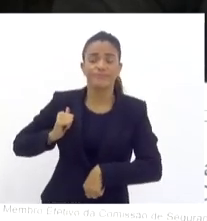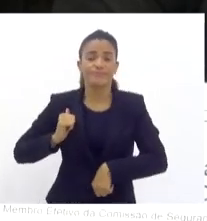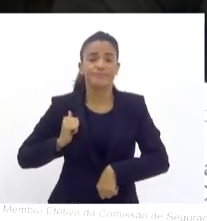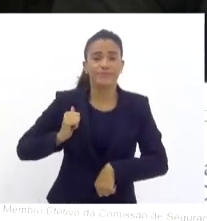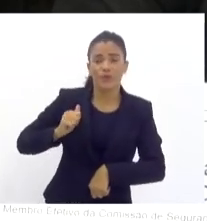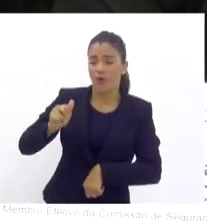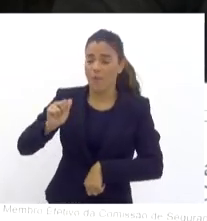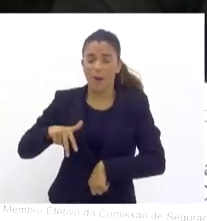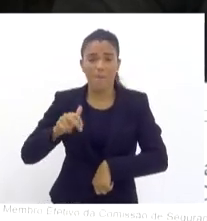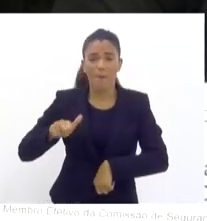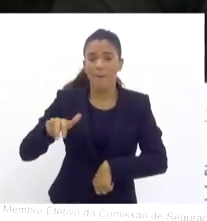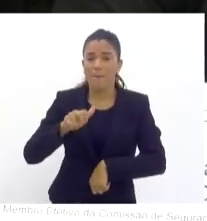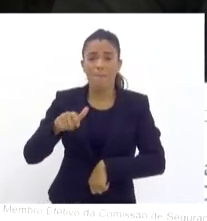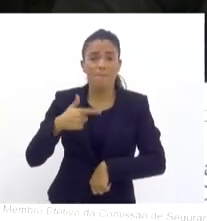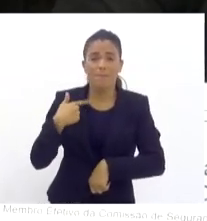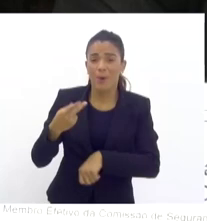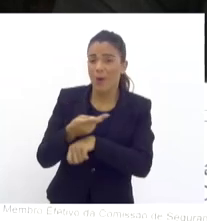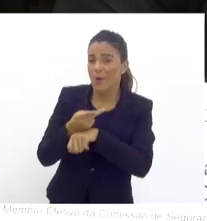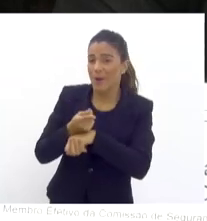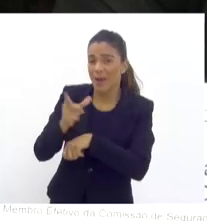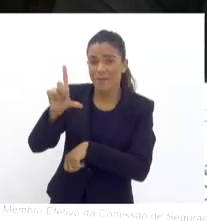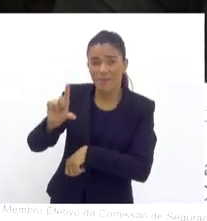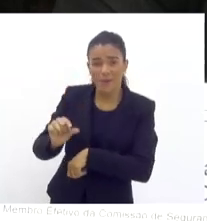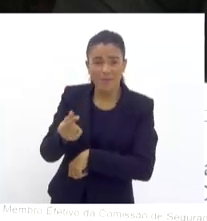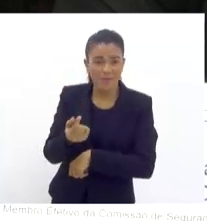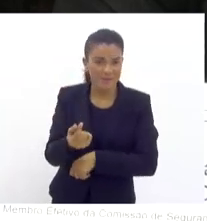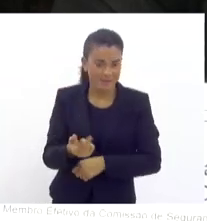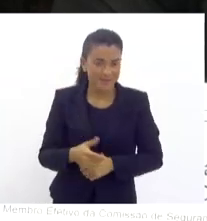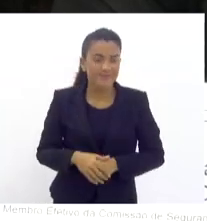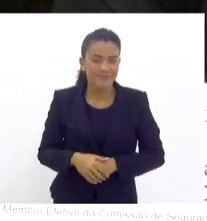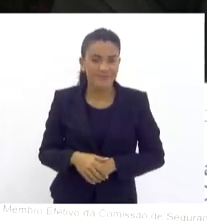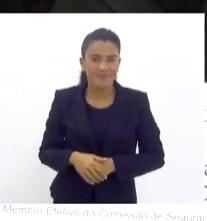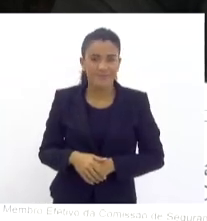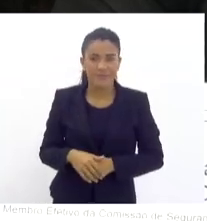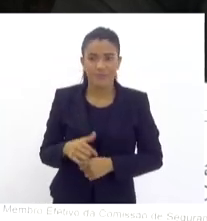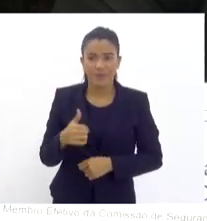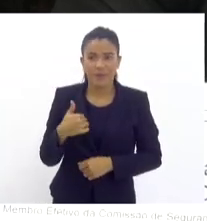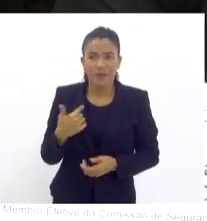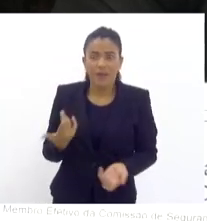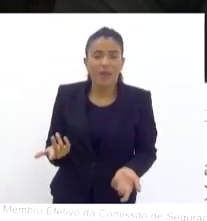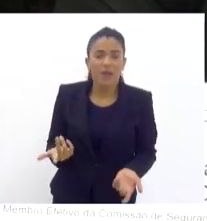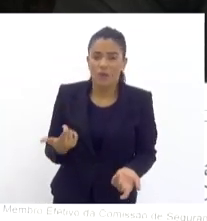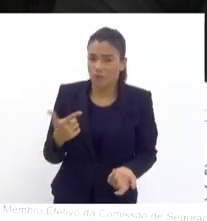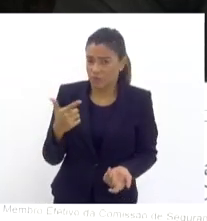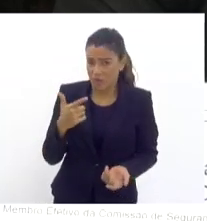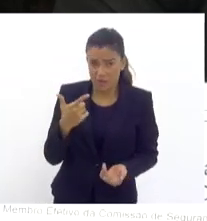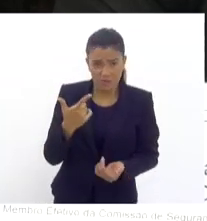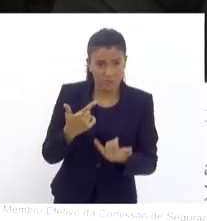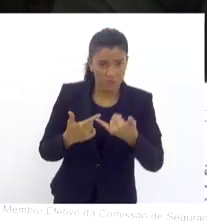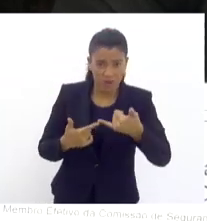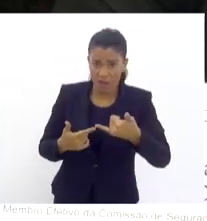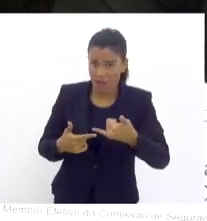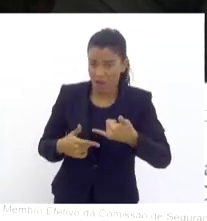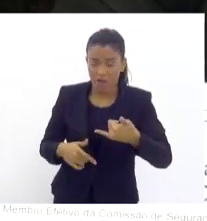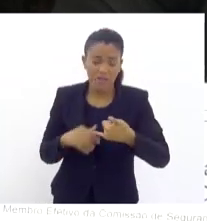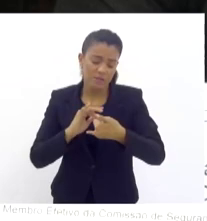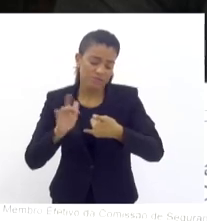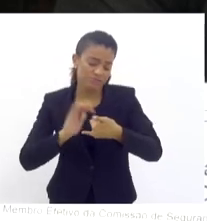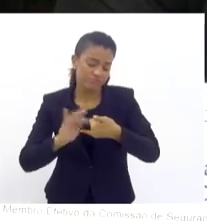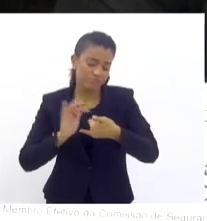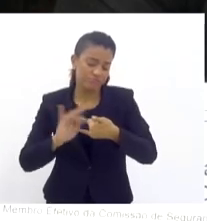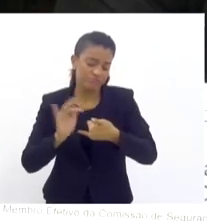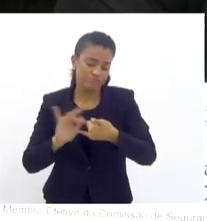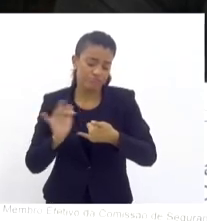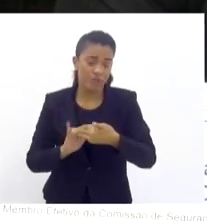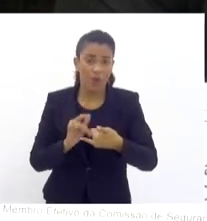promoções. A gente está correndo um rio, eu não ando mais com o celular, na mão, aviso,